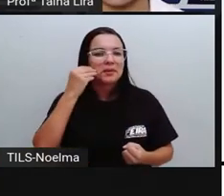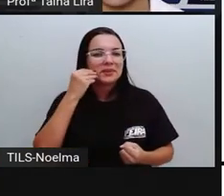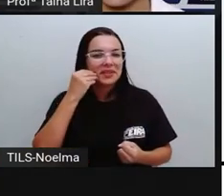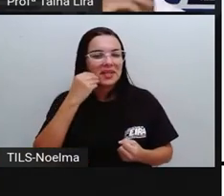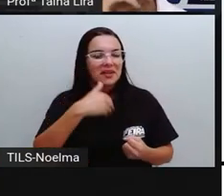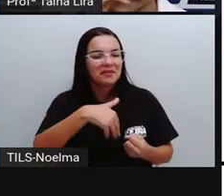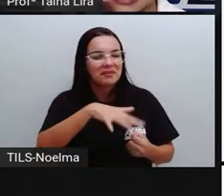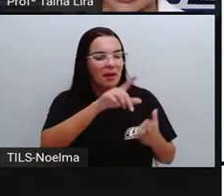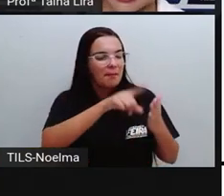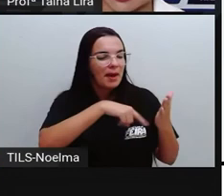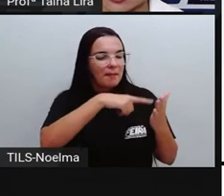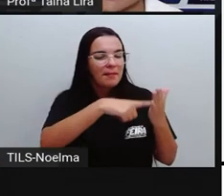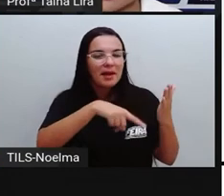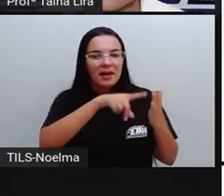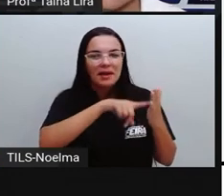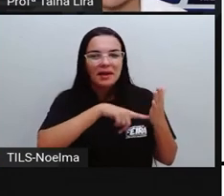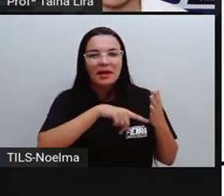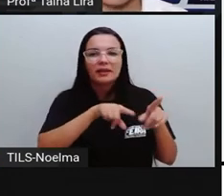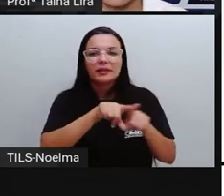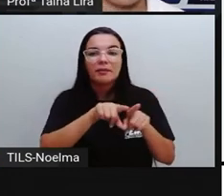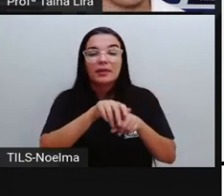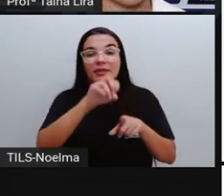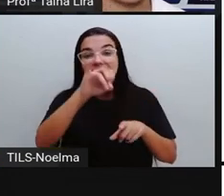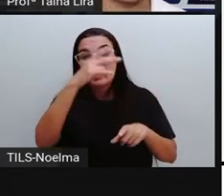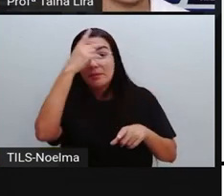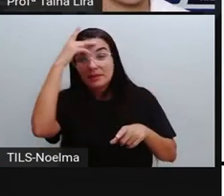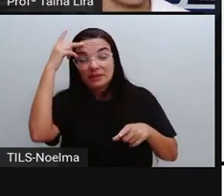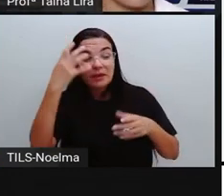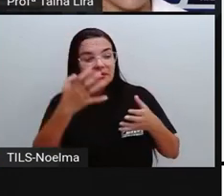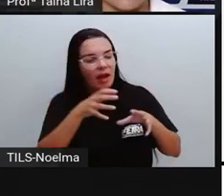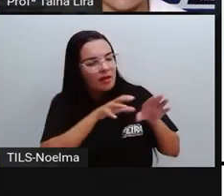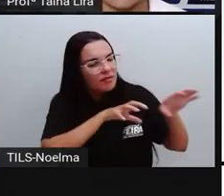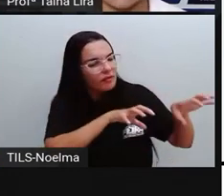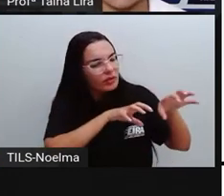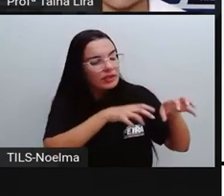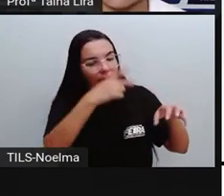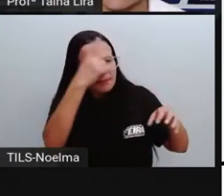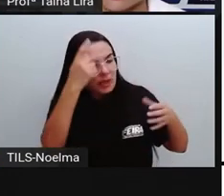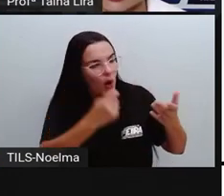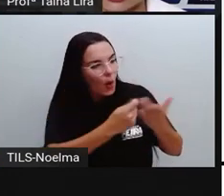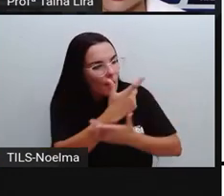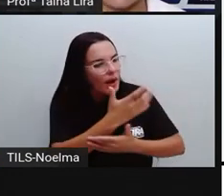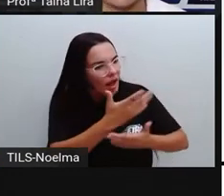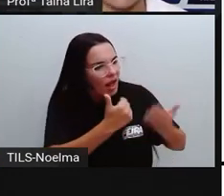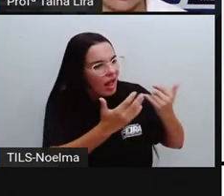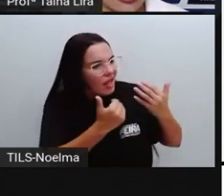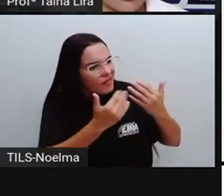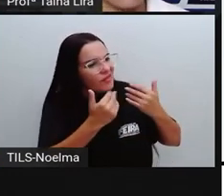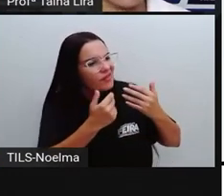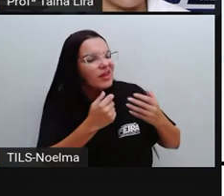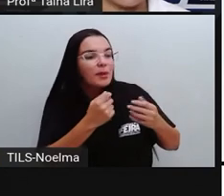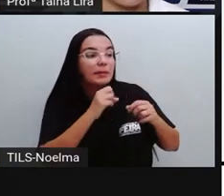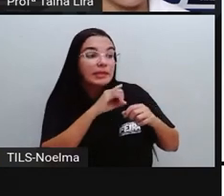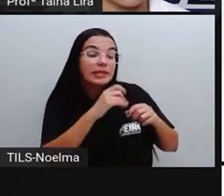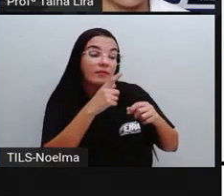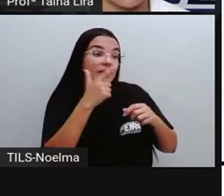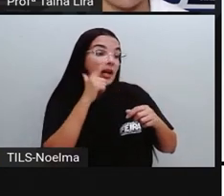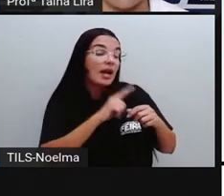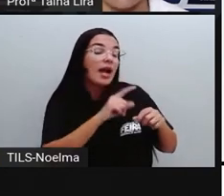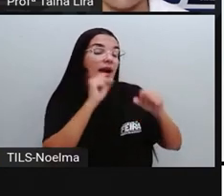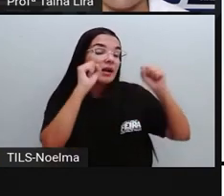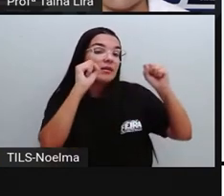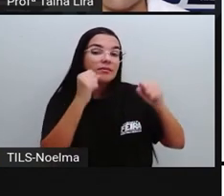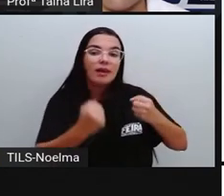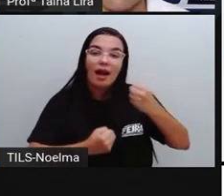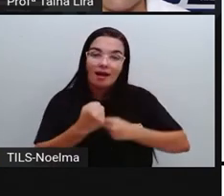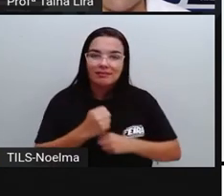publicitário. Porque ele tá tentando convencer alguém aí a comprar o bilhete, ó. Que custa cinco reais pra concorrer ao carro. Tá